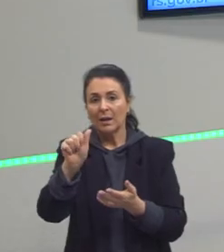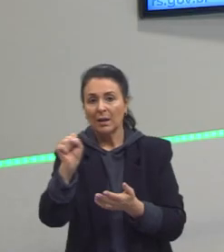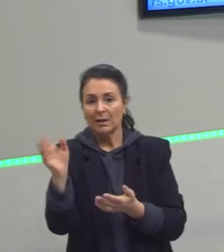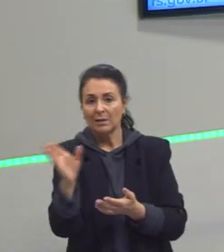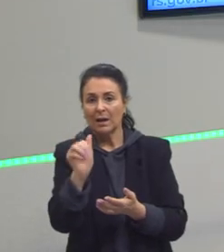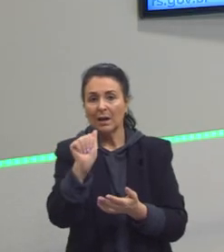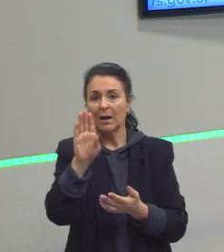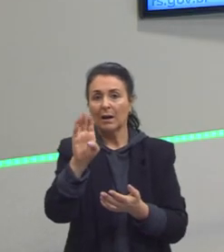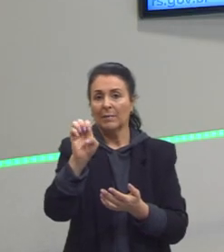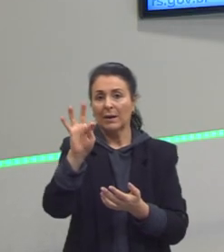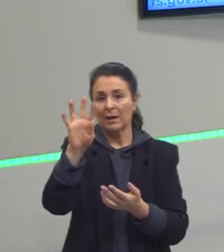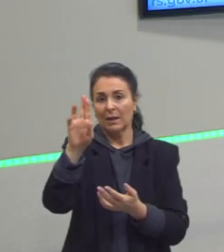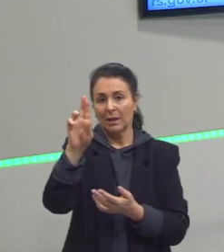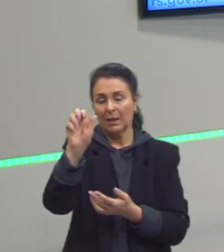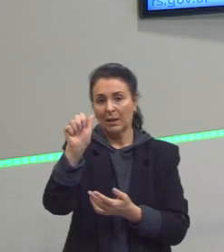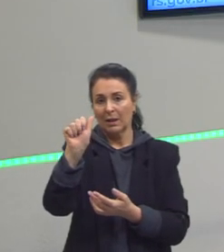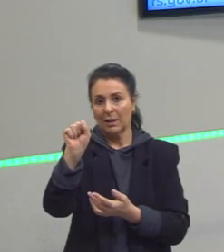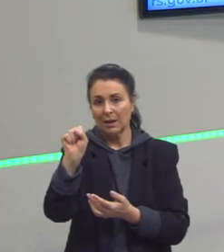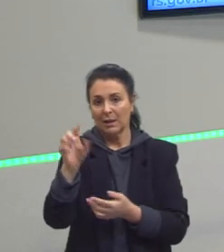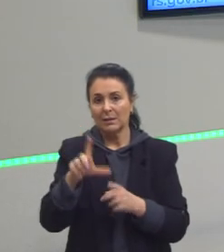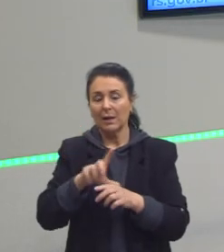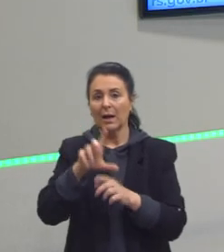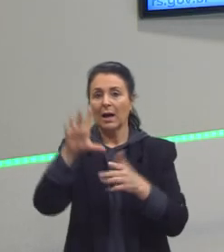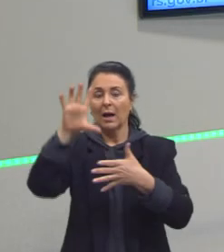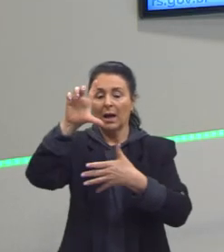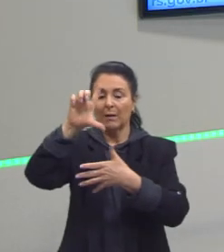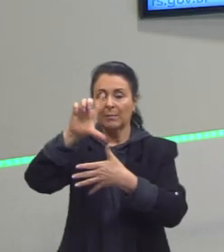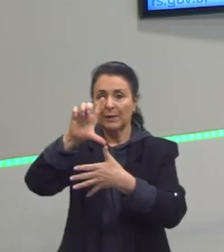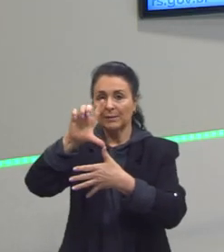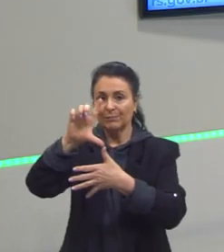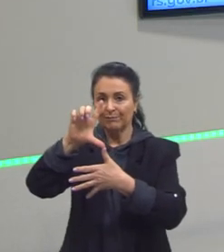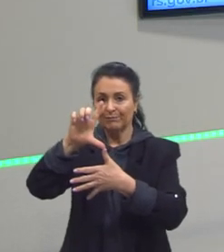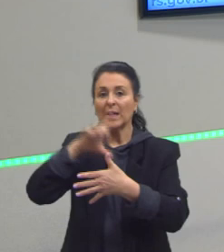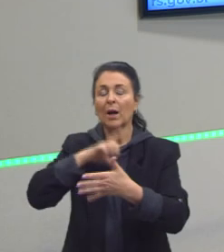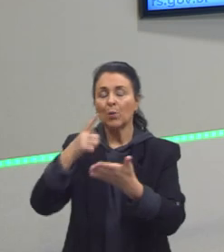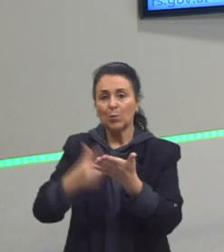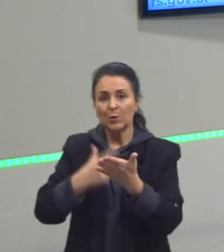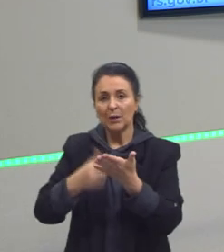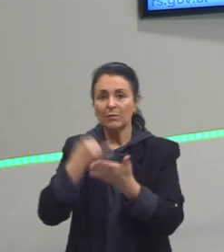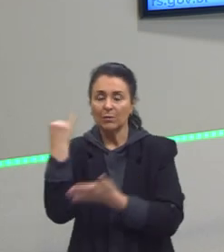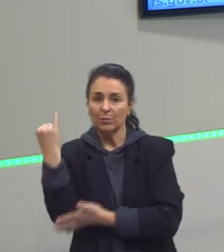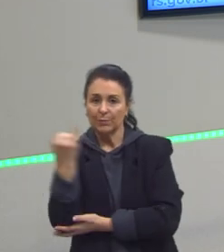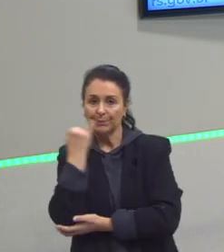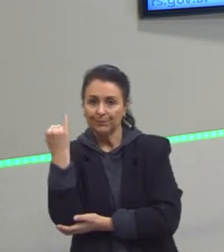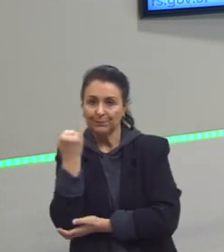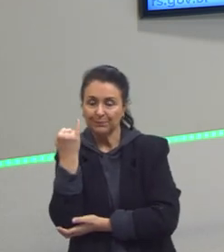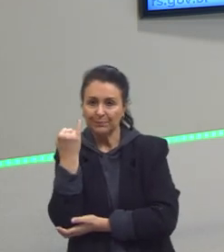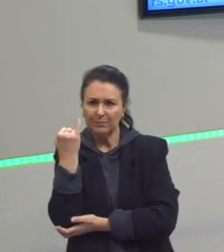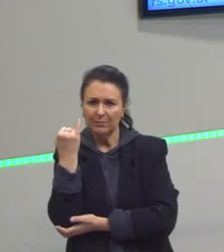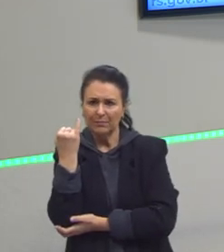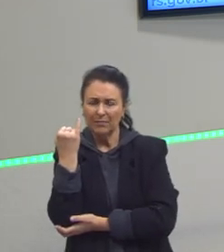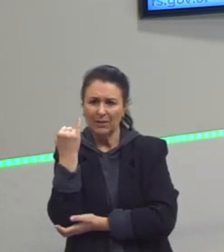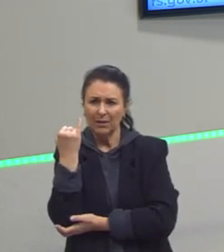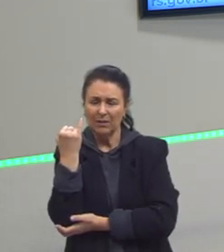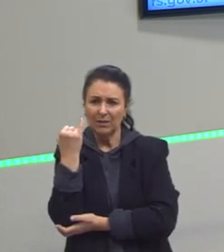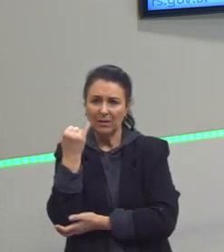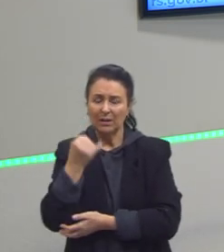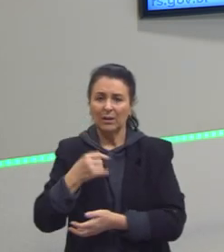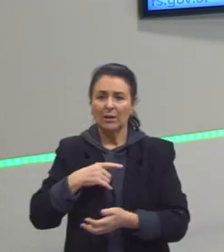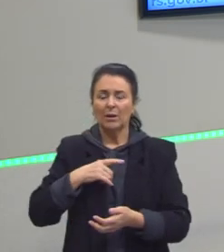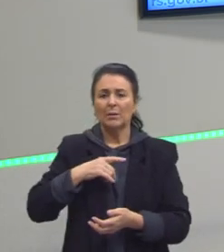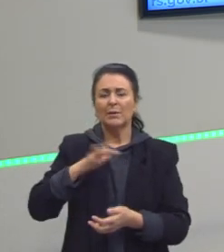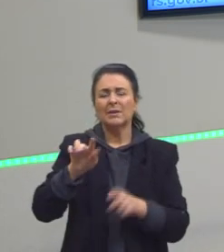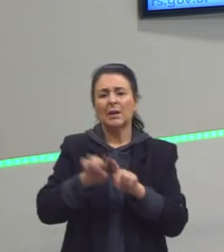um pouco essa exploração também da América Latina. A partir do regime militar, o Fernando